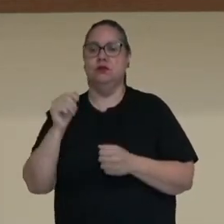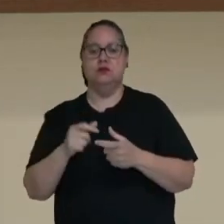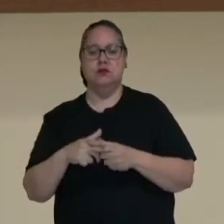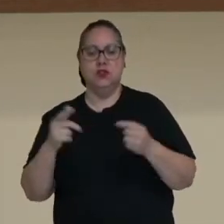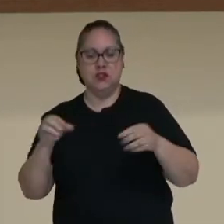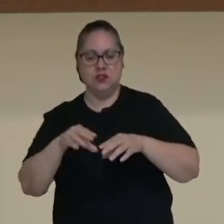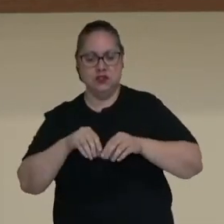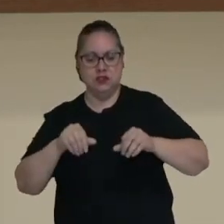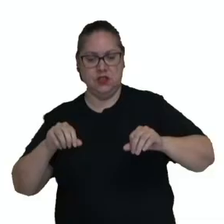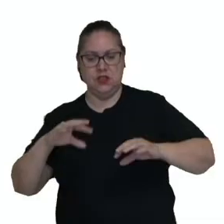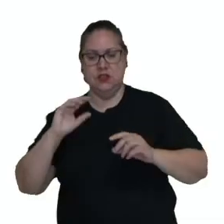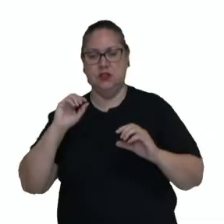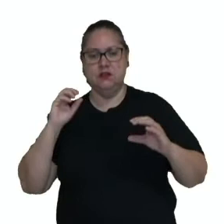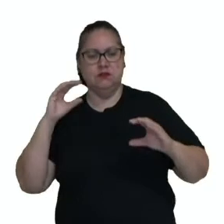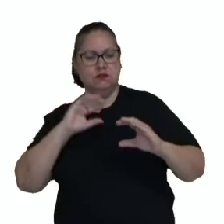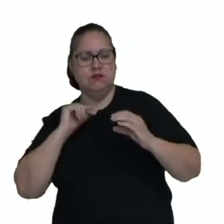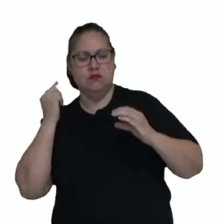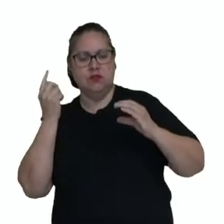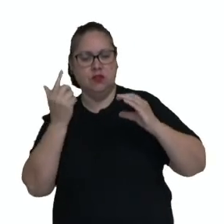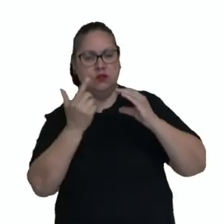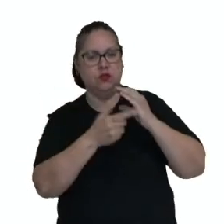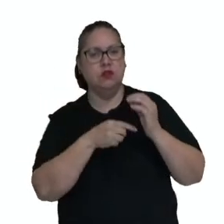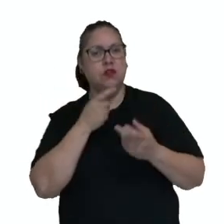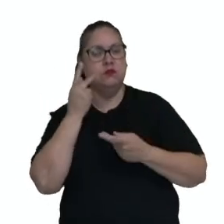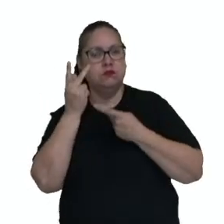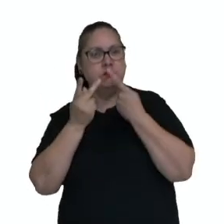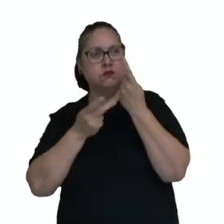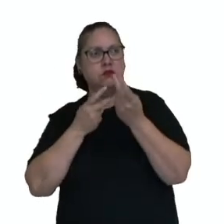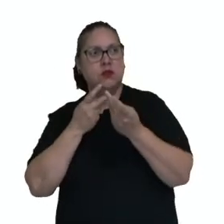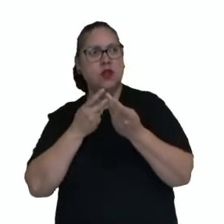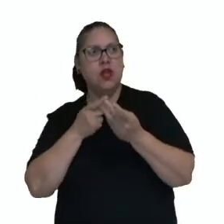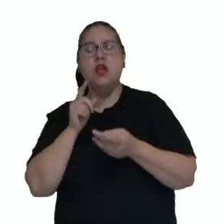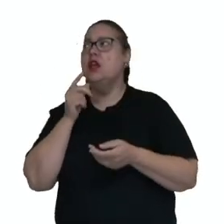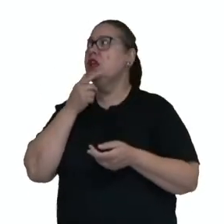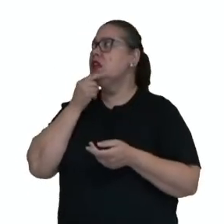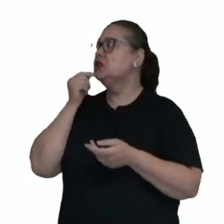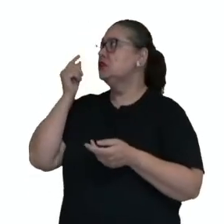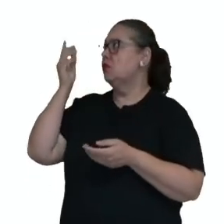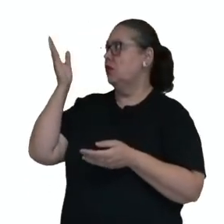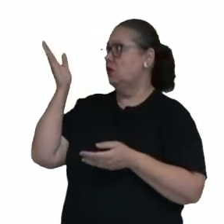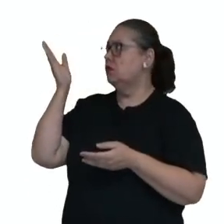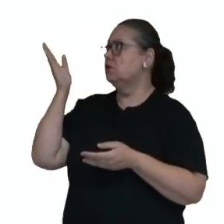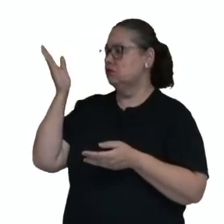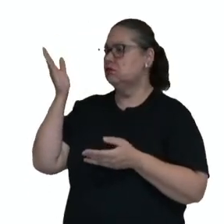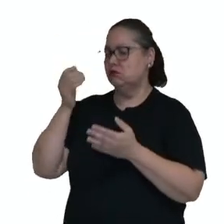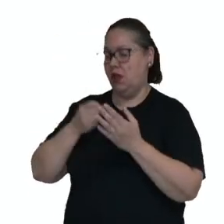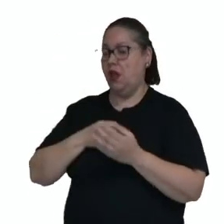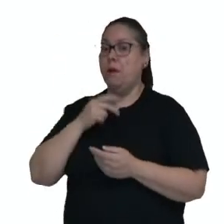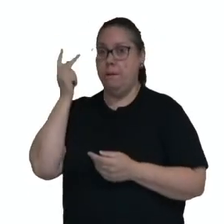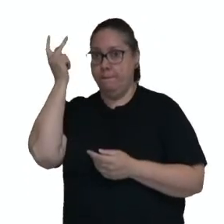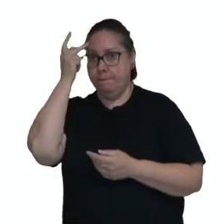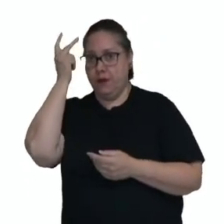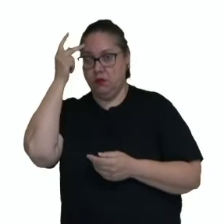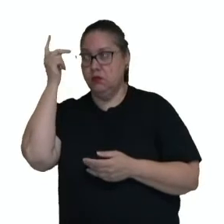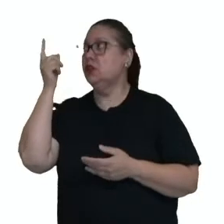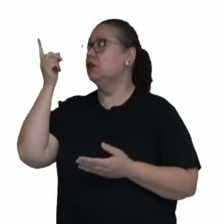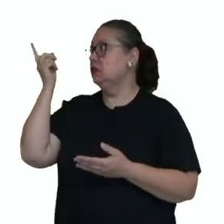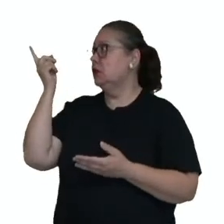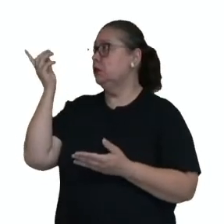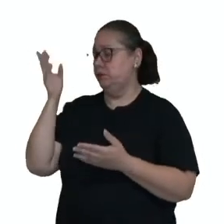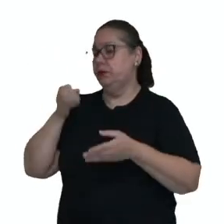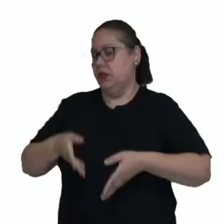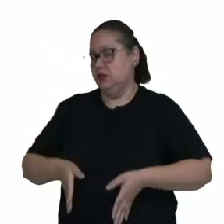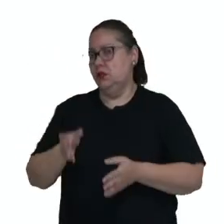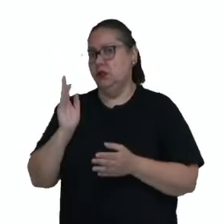terra girassol, e vai contando. O Cassiano Ricardo, né? É paulista de São José dos Campos, né?